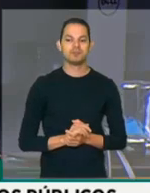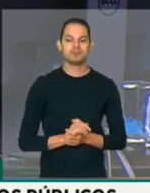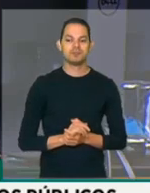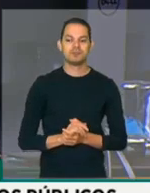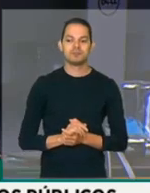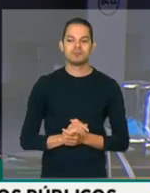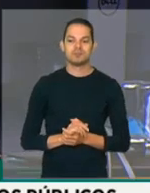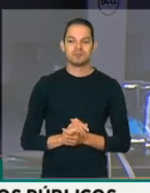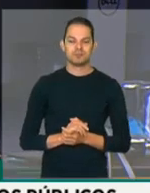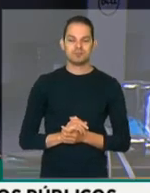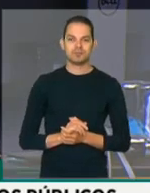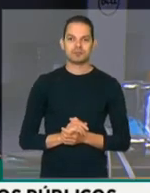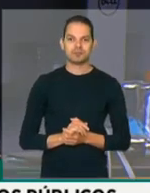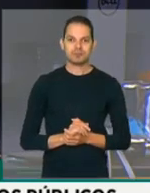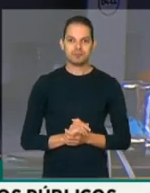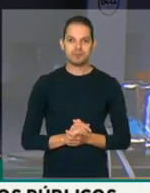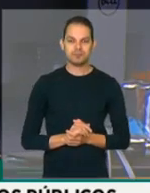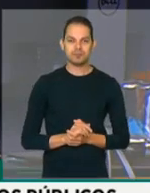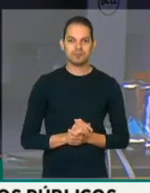Bom,